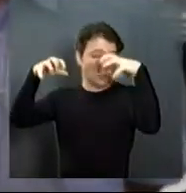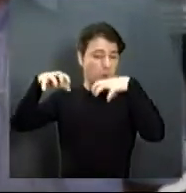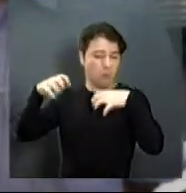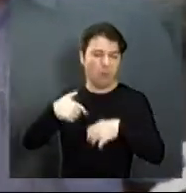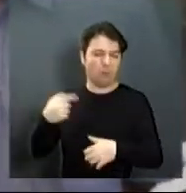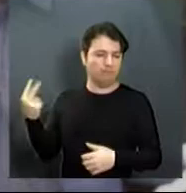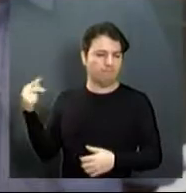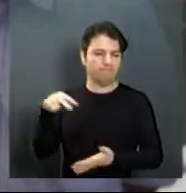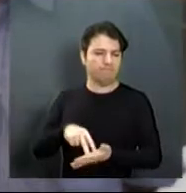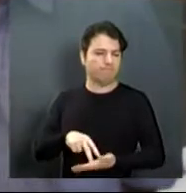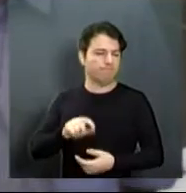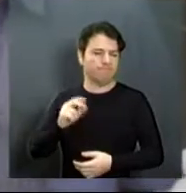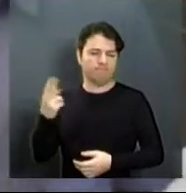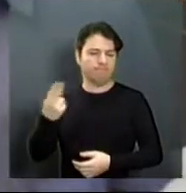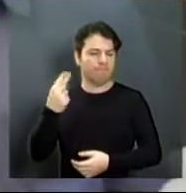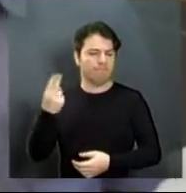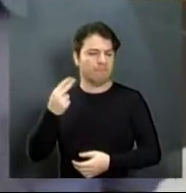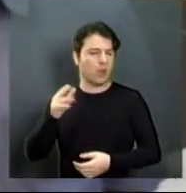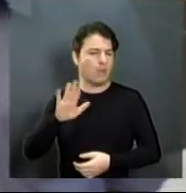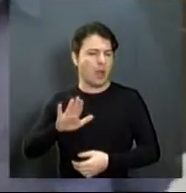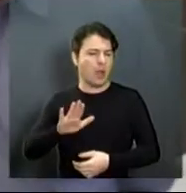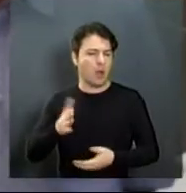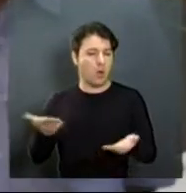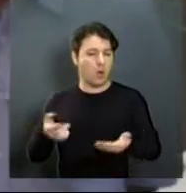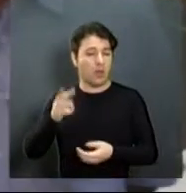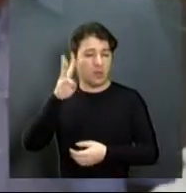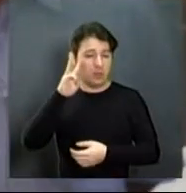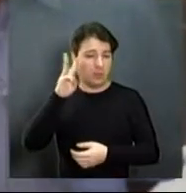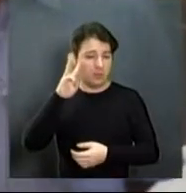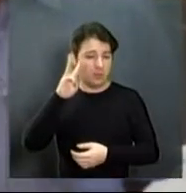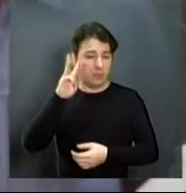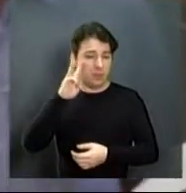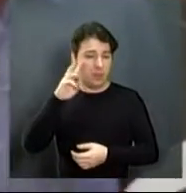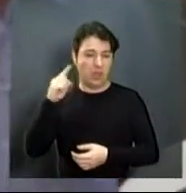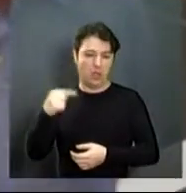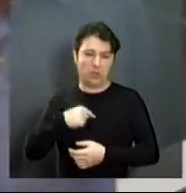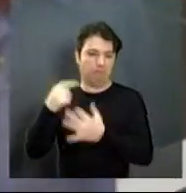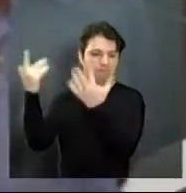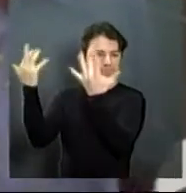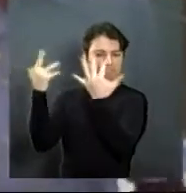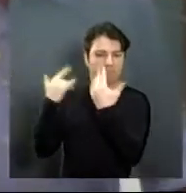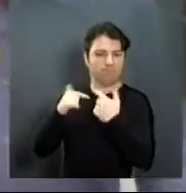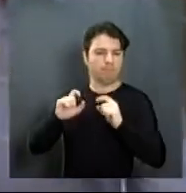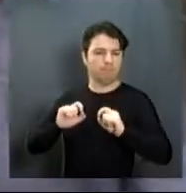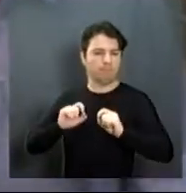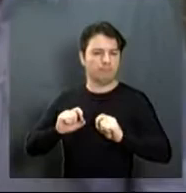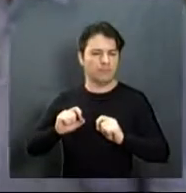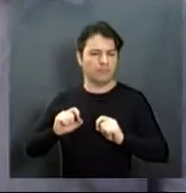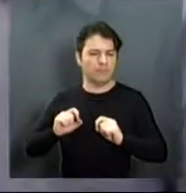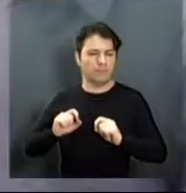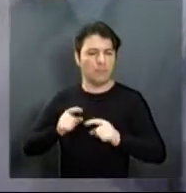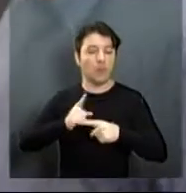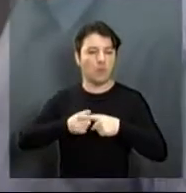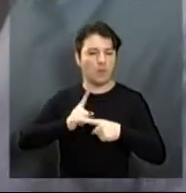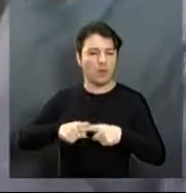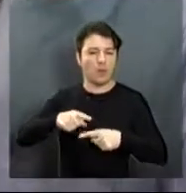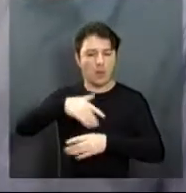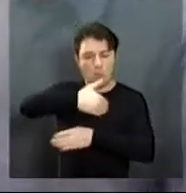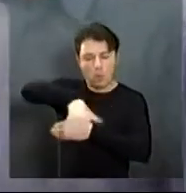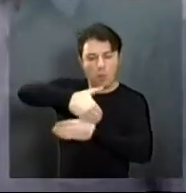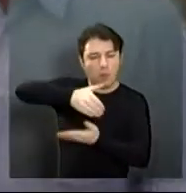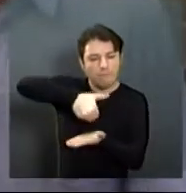estar aqui. Mas hoje, na terça-feira, estamos com todo o pessoal aqui no local, fazendo toda a sinalização de solo pra,